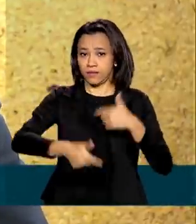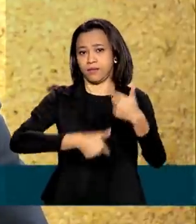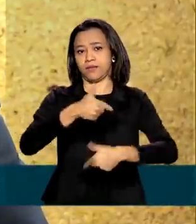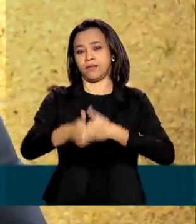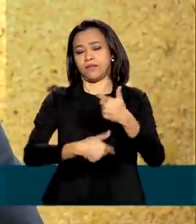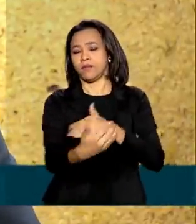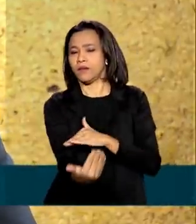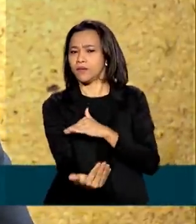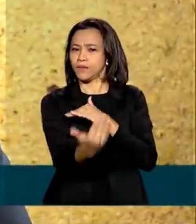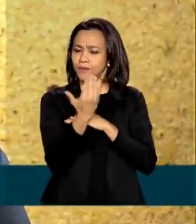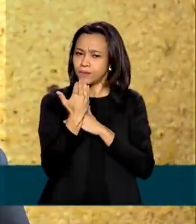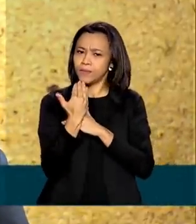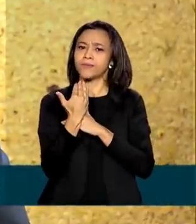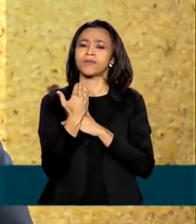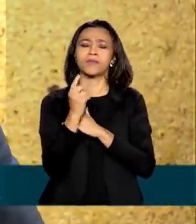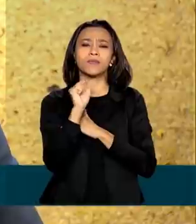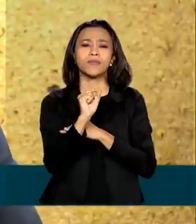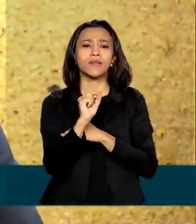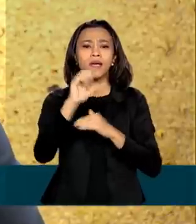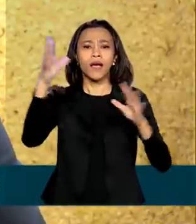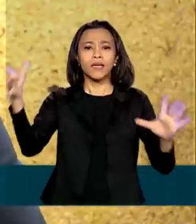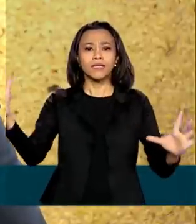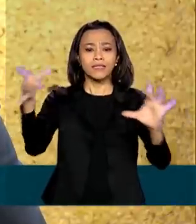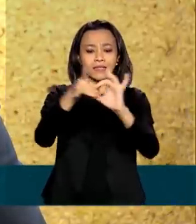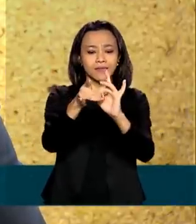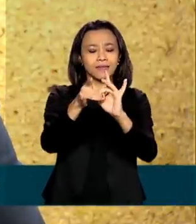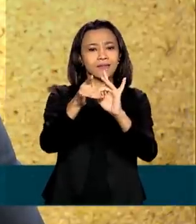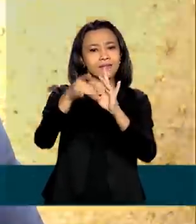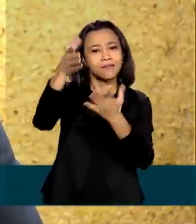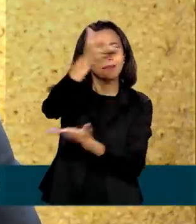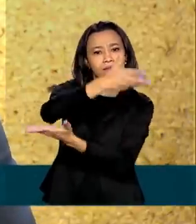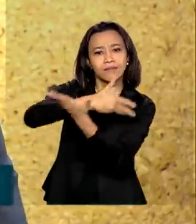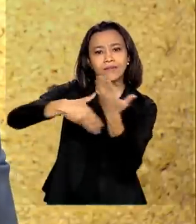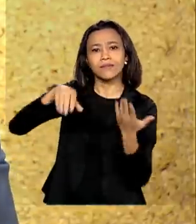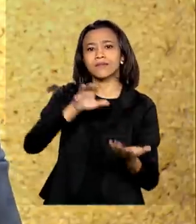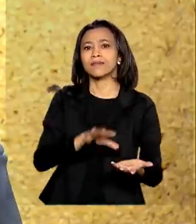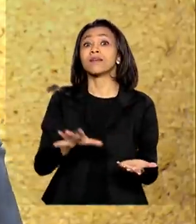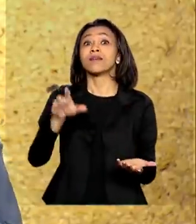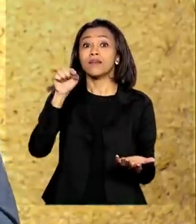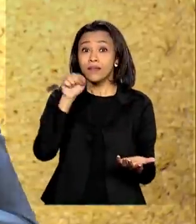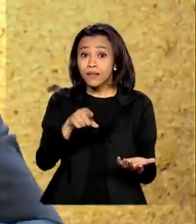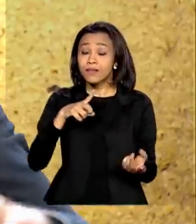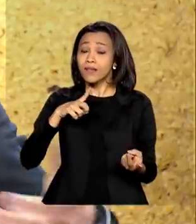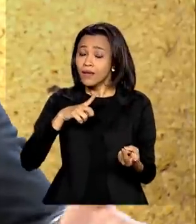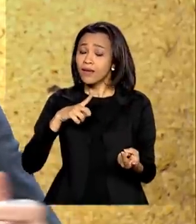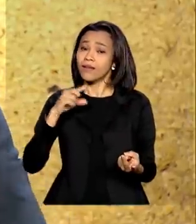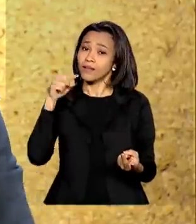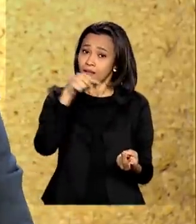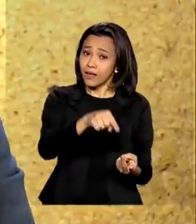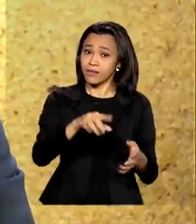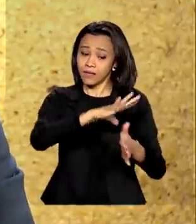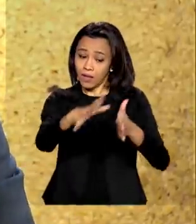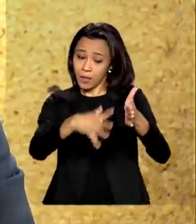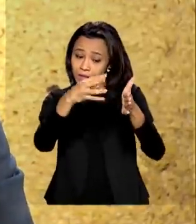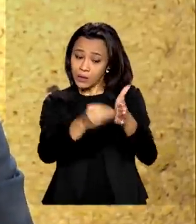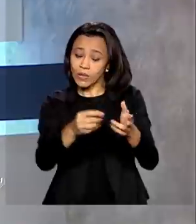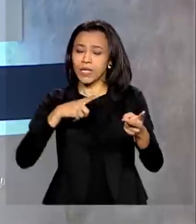exemplo da intenção do Calha Norte lá atrás, para integrar a nossa região amazônica. Aqui atrás disso vem internet.